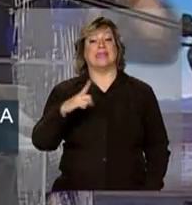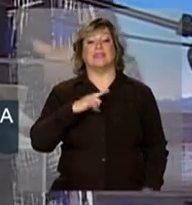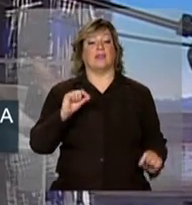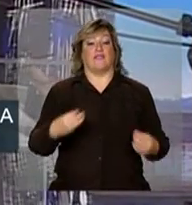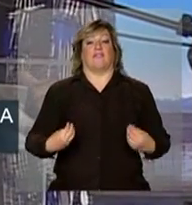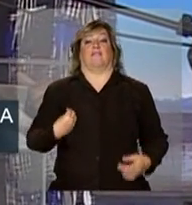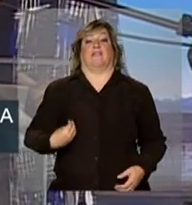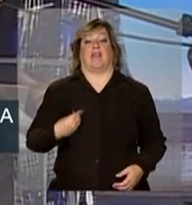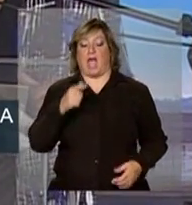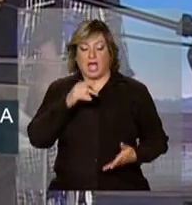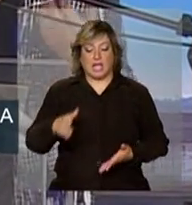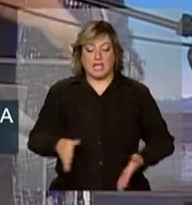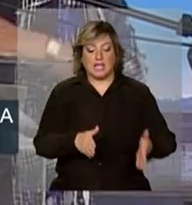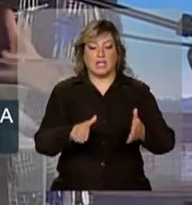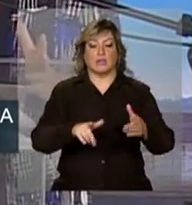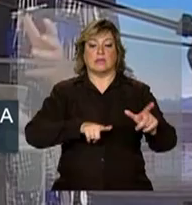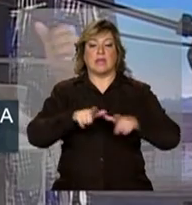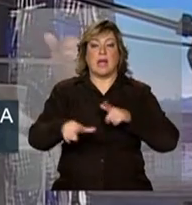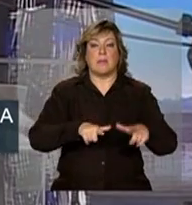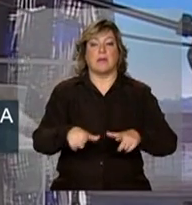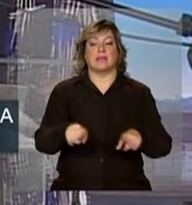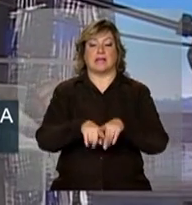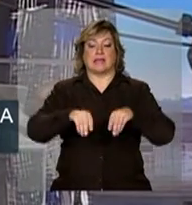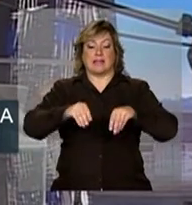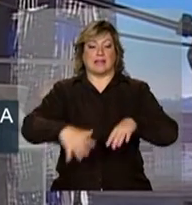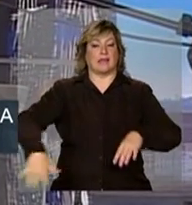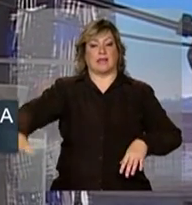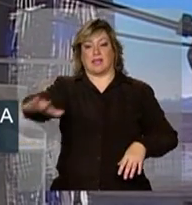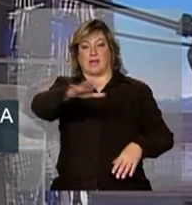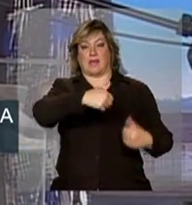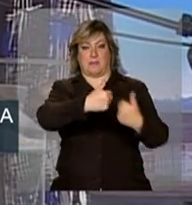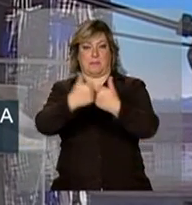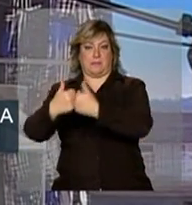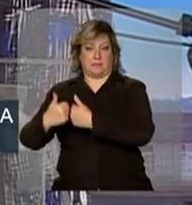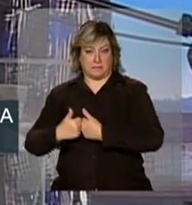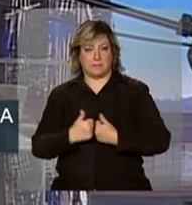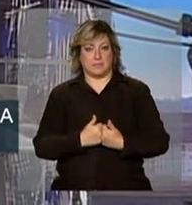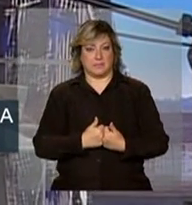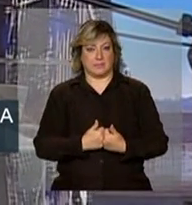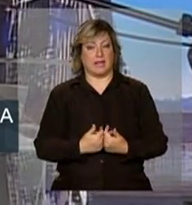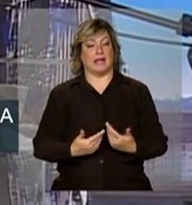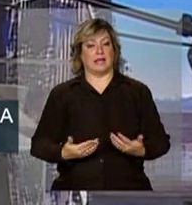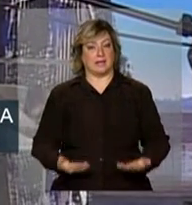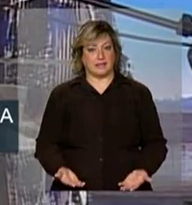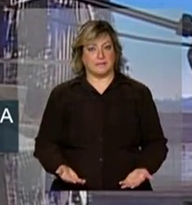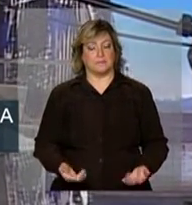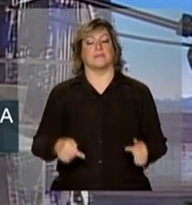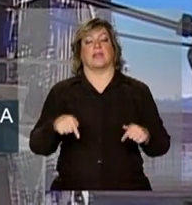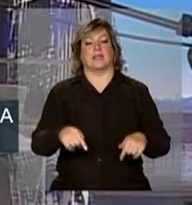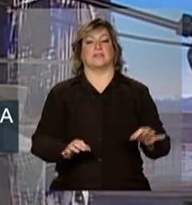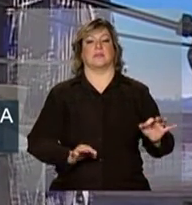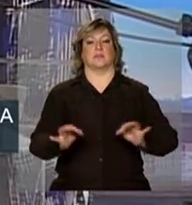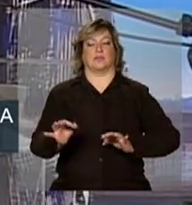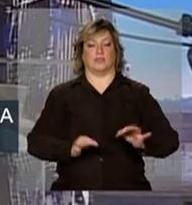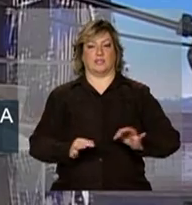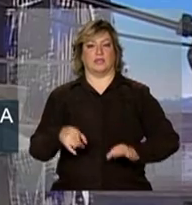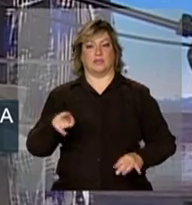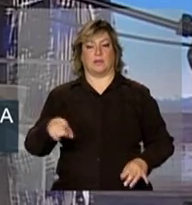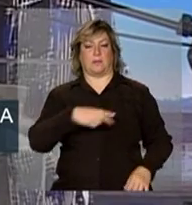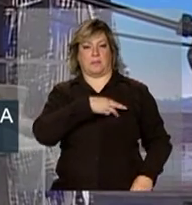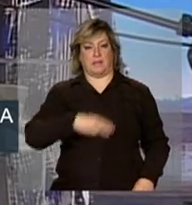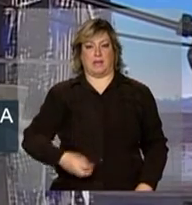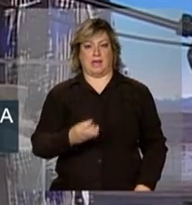sustento do rio e das terras em torno. E aí, esse projeto que o ministro